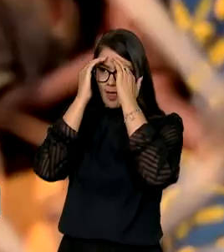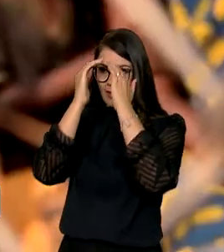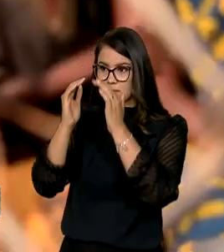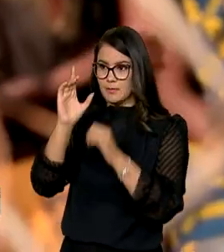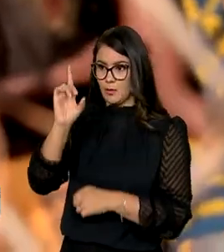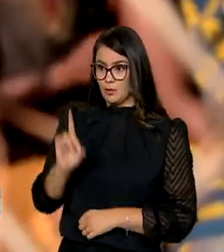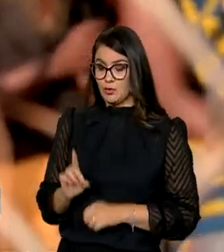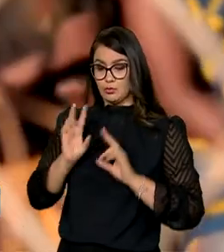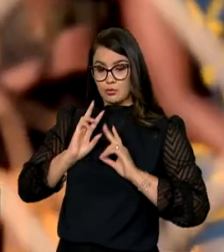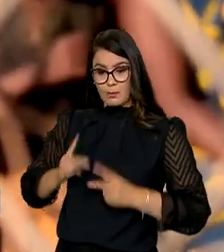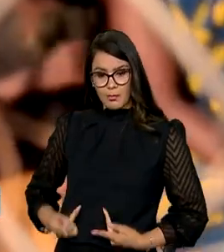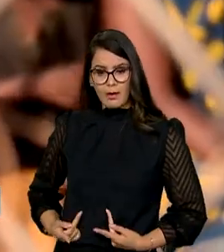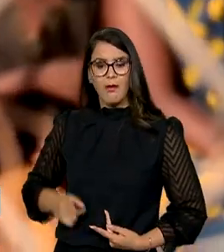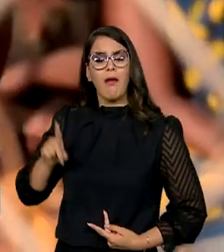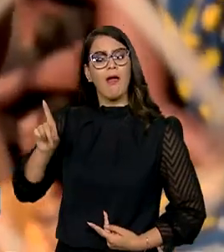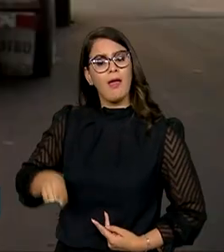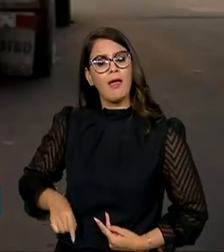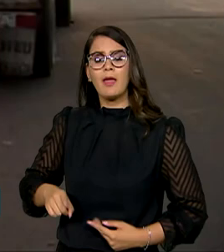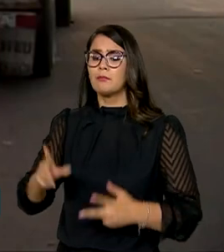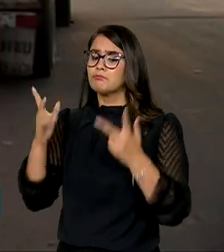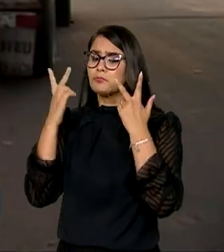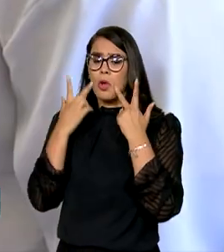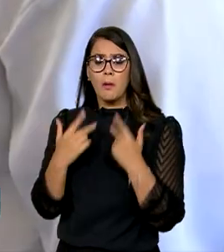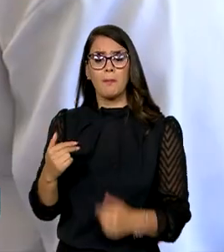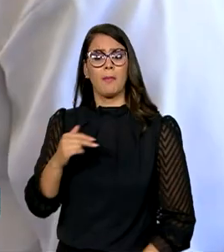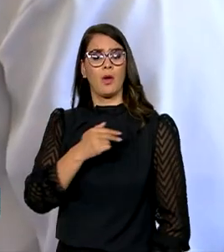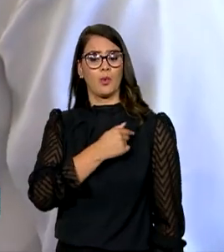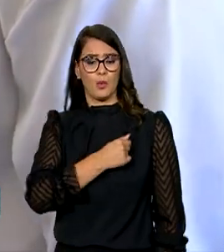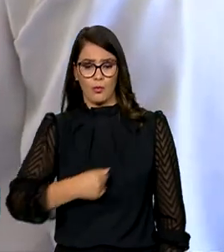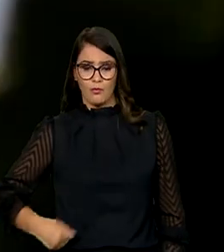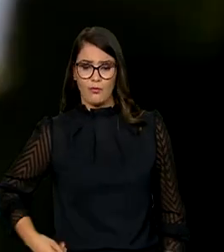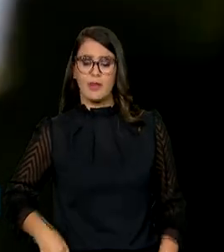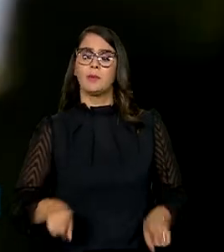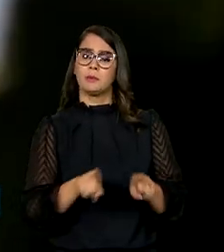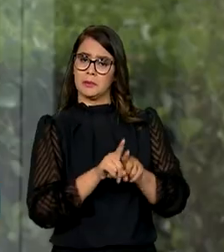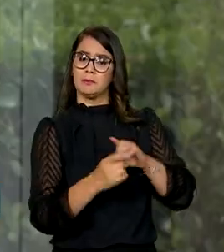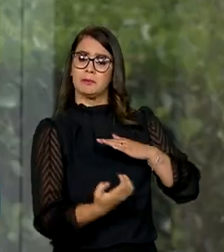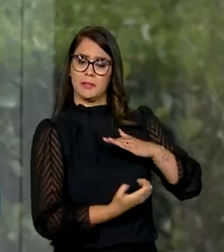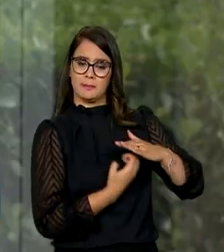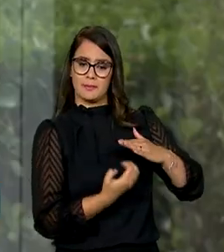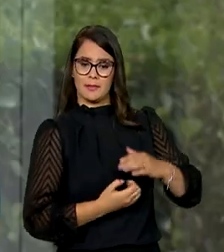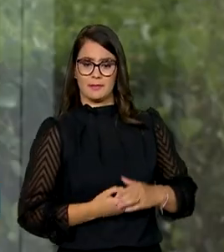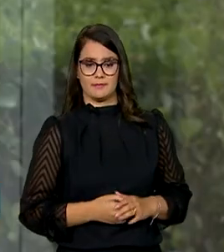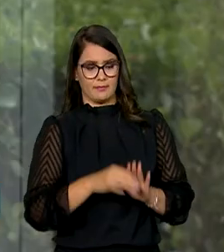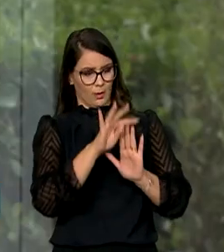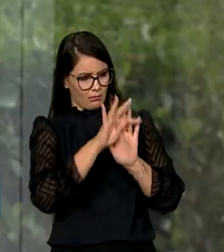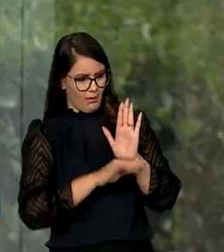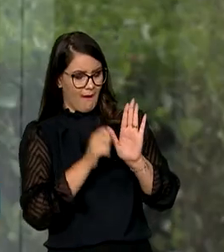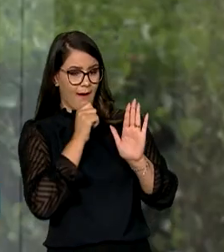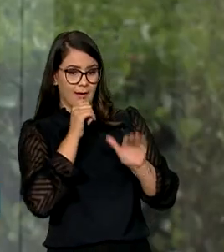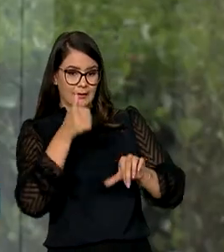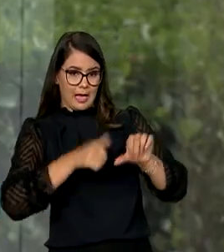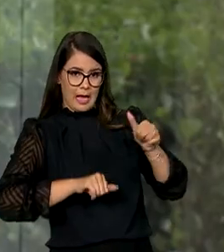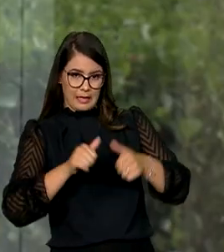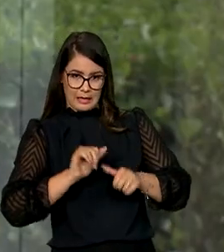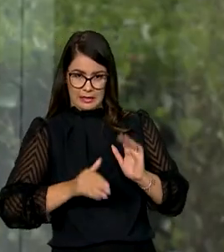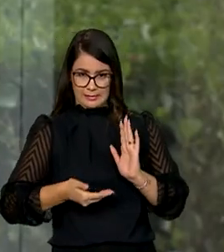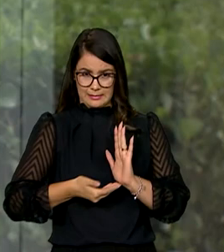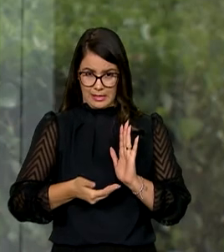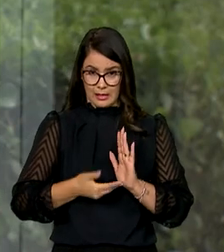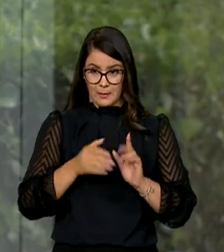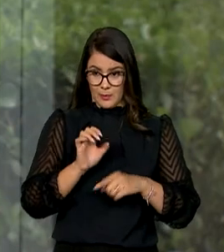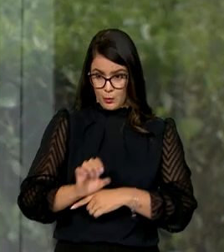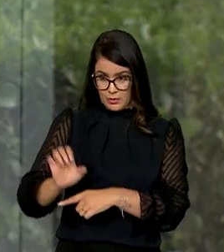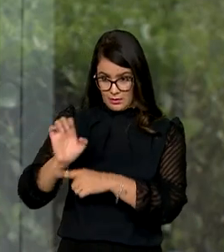aos direitos humanos uma prática comum no governo e em empresas. Pelo texto em análise na Câmara dos Deputados, o